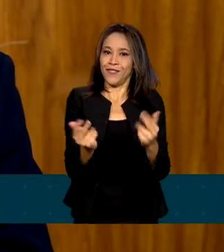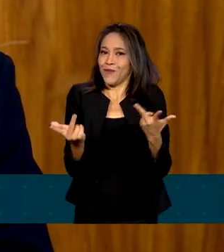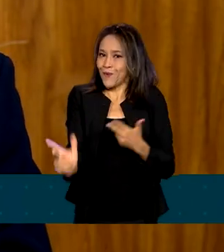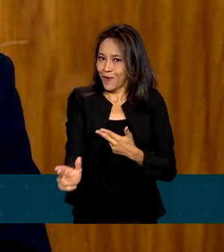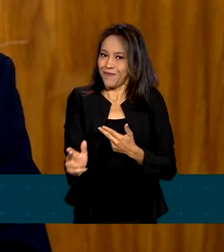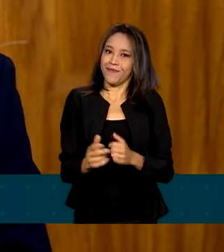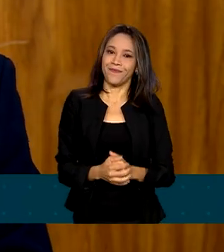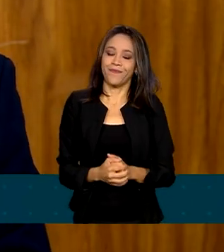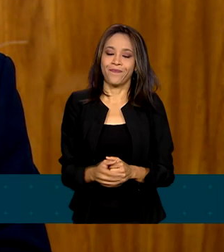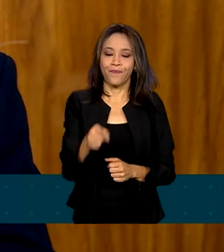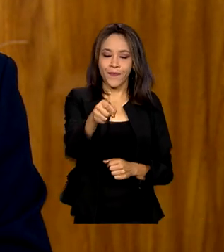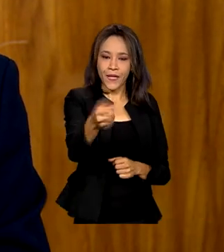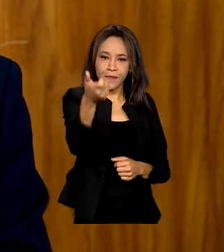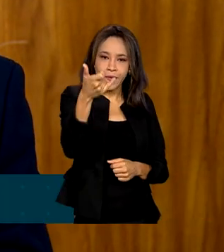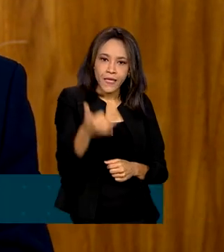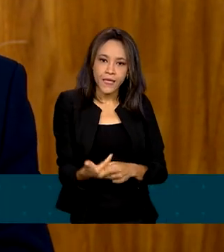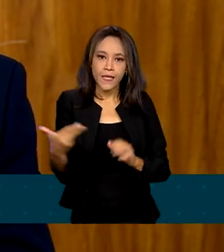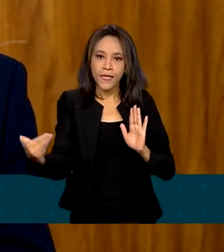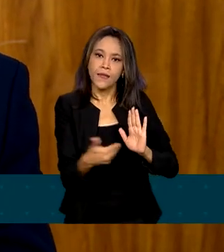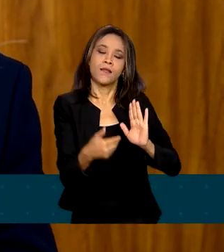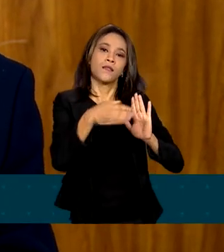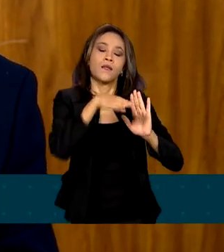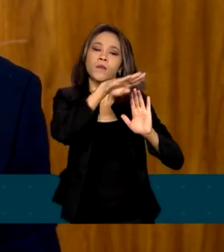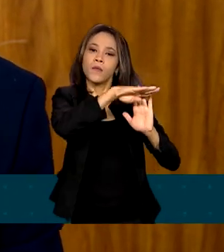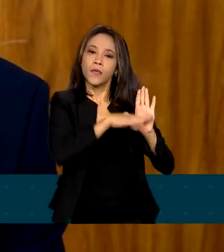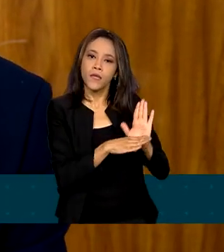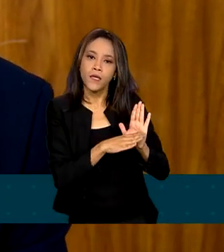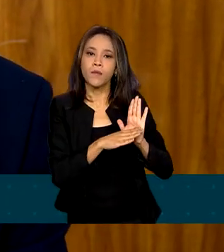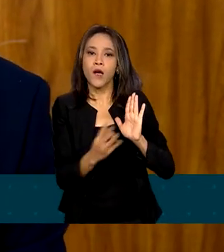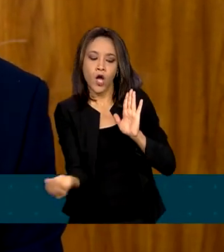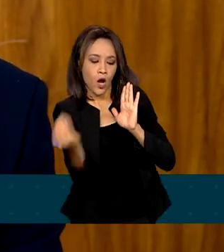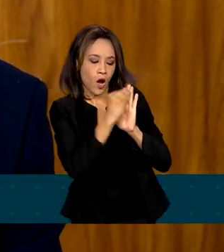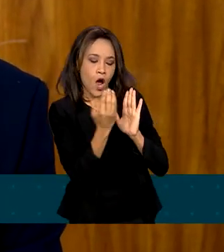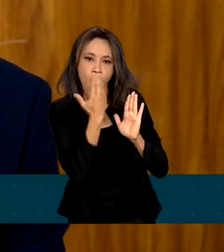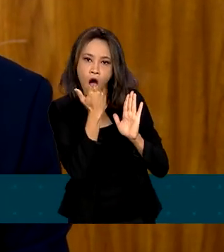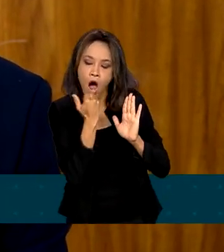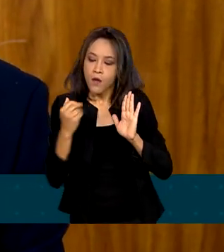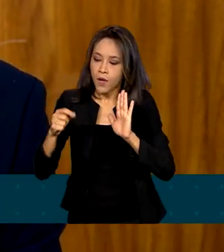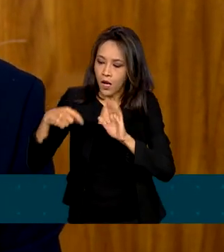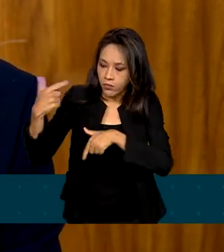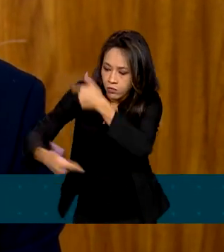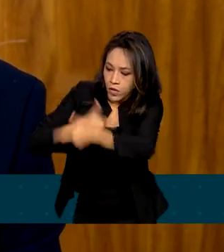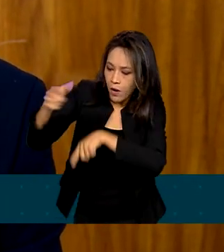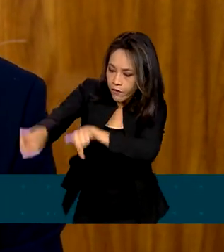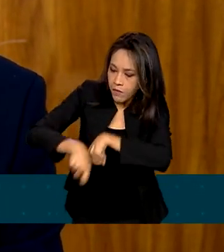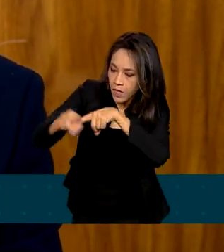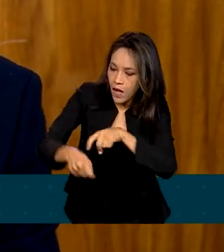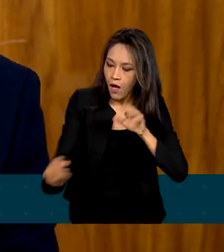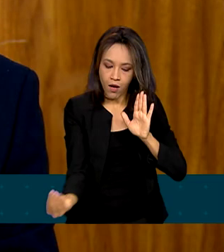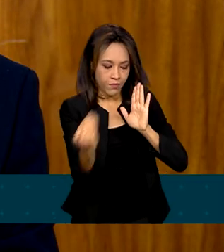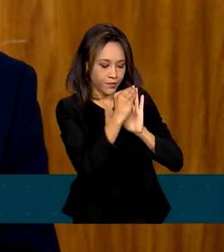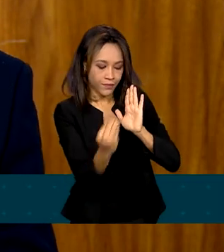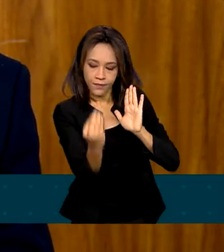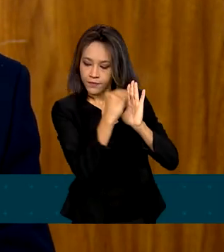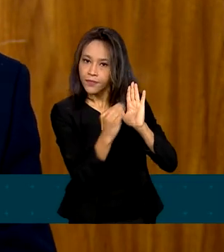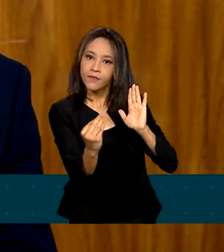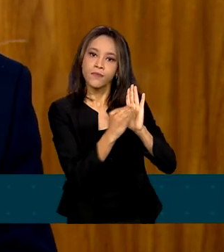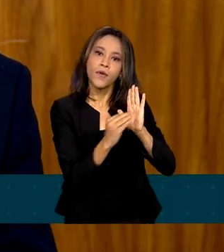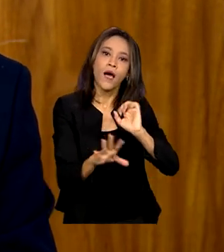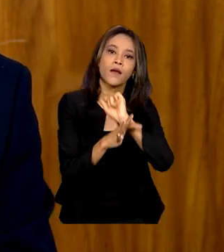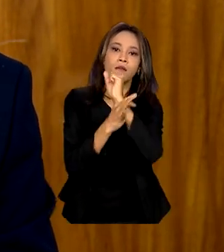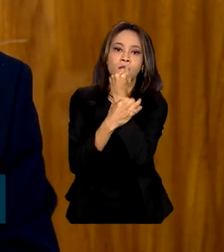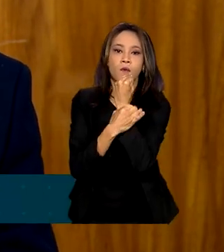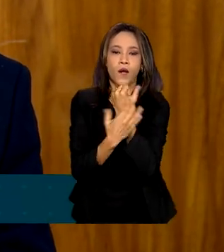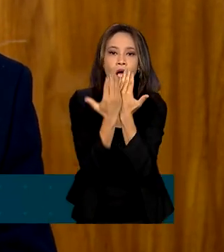Esse programa, além de inserir gênios alimentícios produzidos pela agricultura familiar, esse é um dos eixos, é garantir a educação